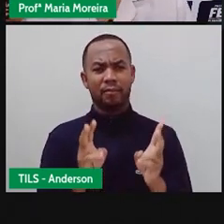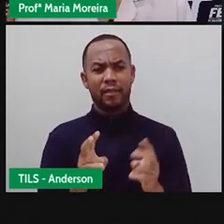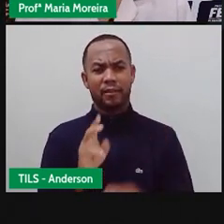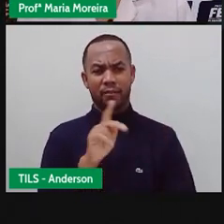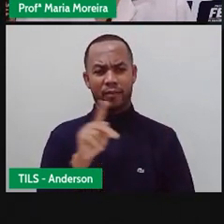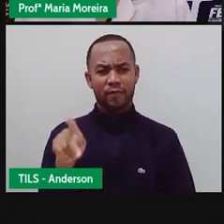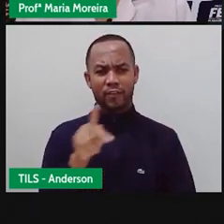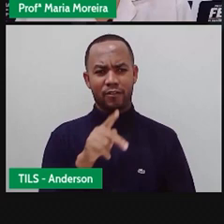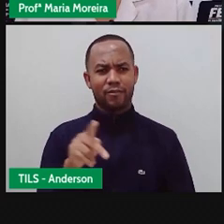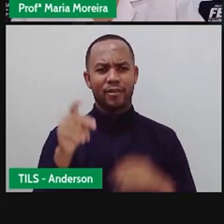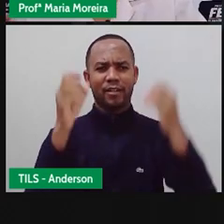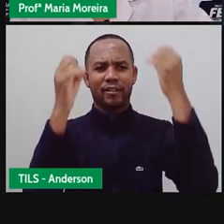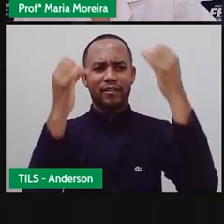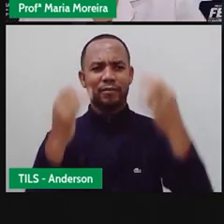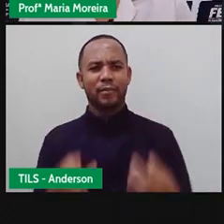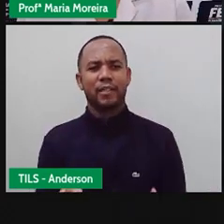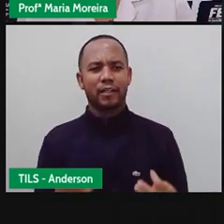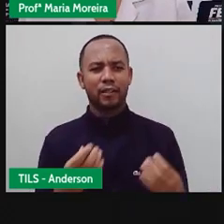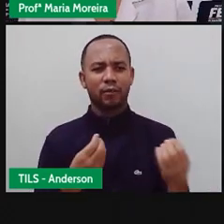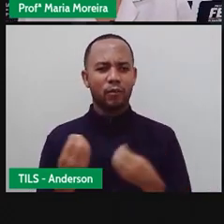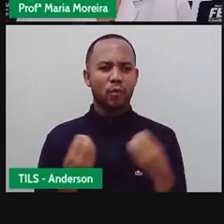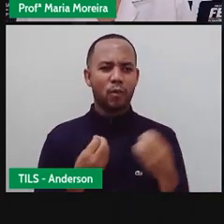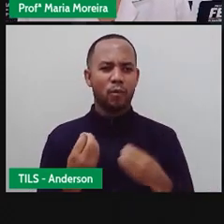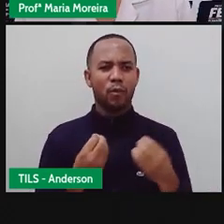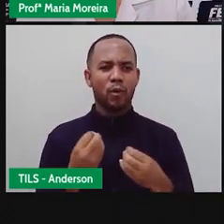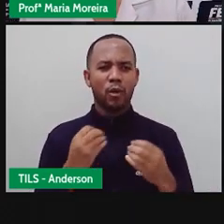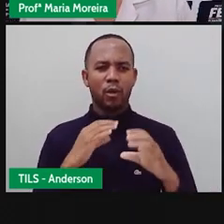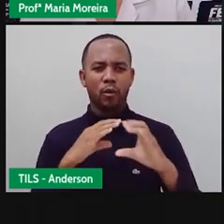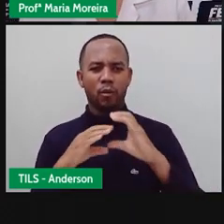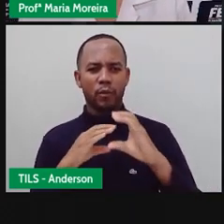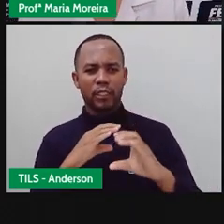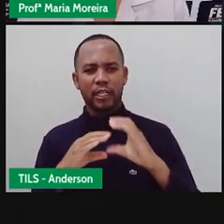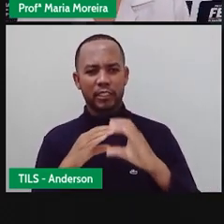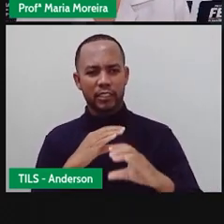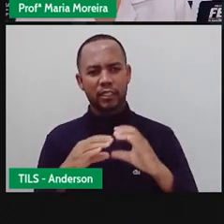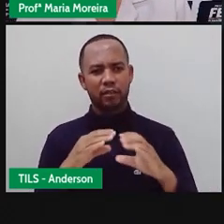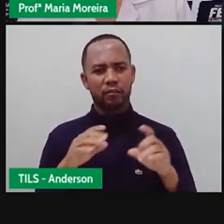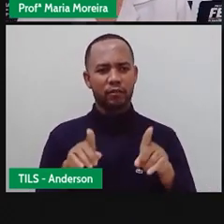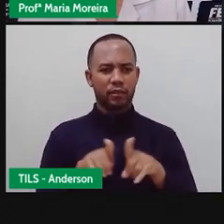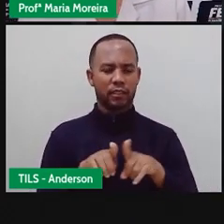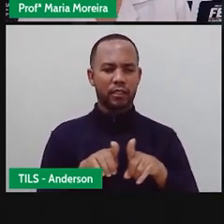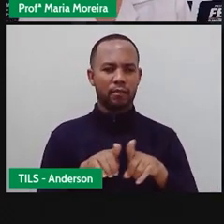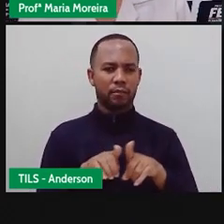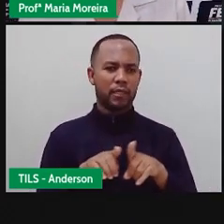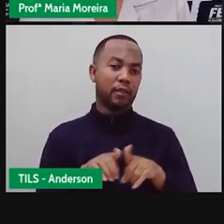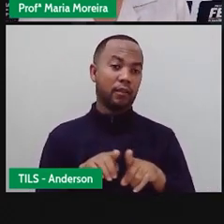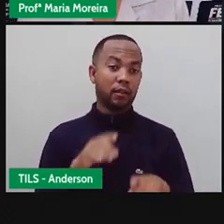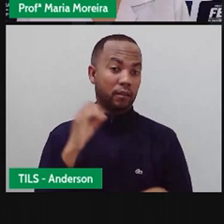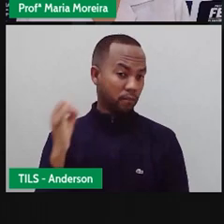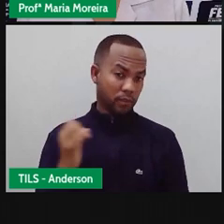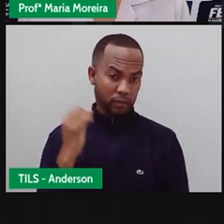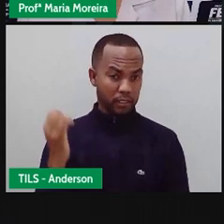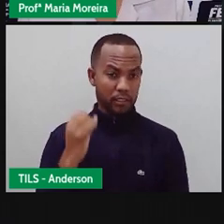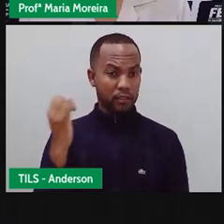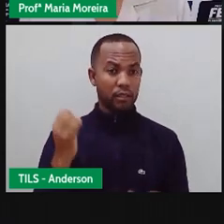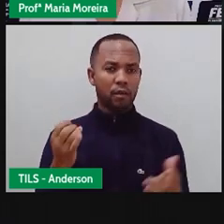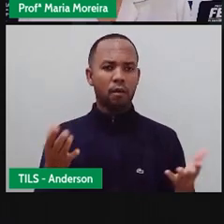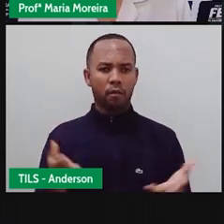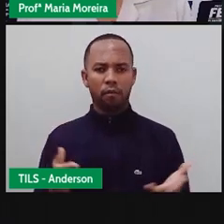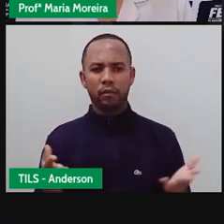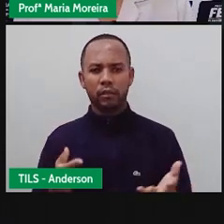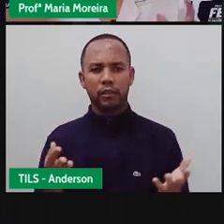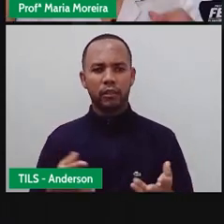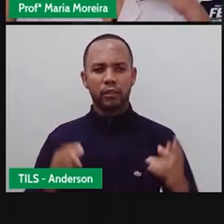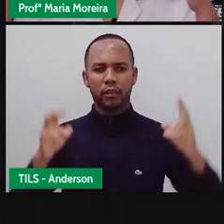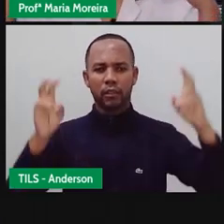para vocês sobre o que? Sobre a audição, sobre esse sentido aí que é tão importante, e hoje vamos falar